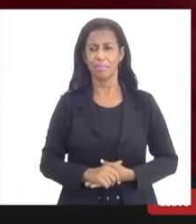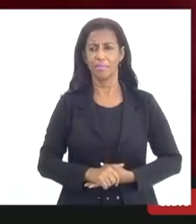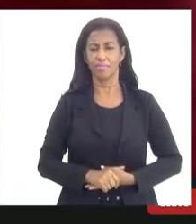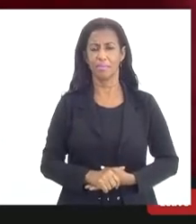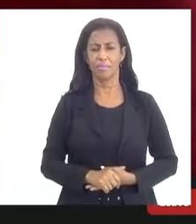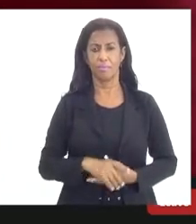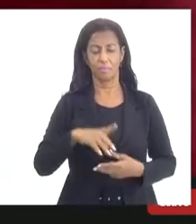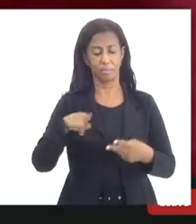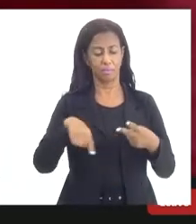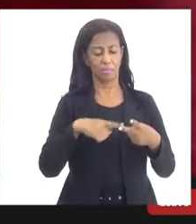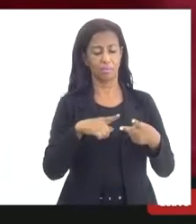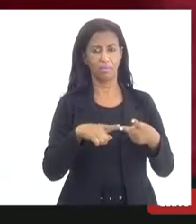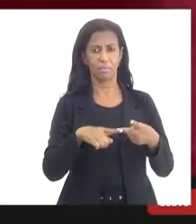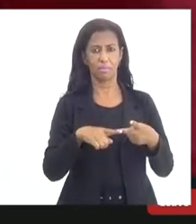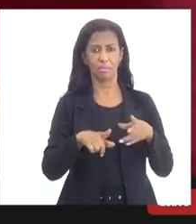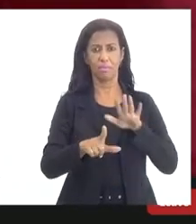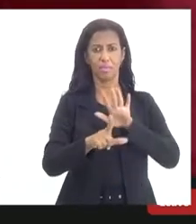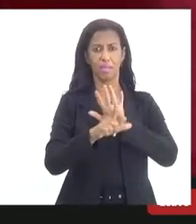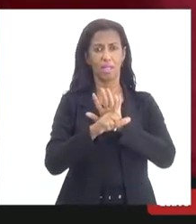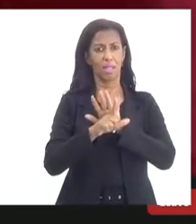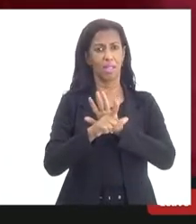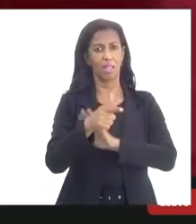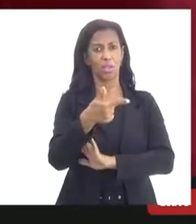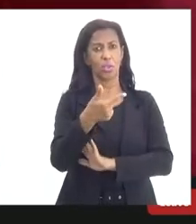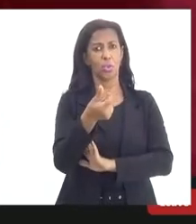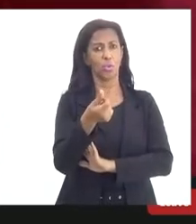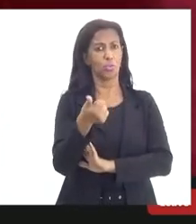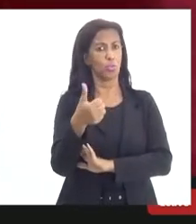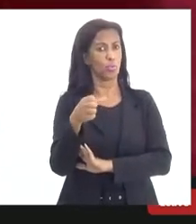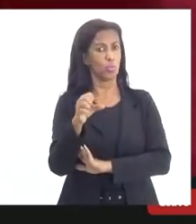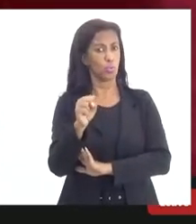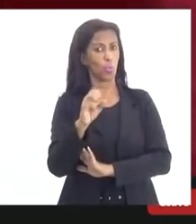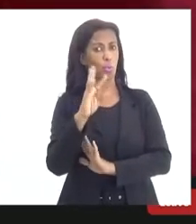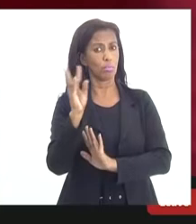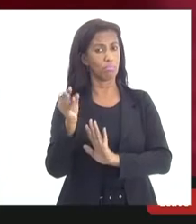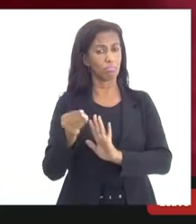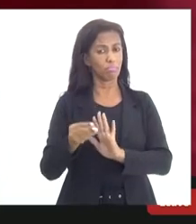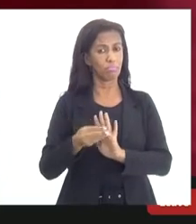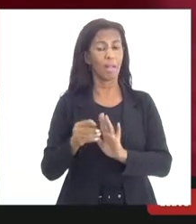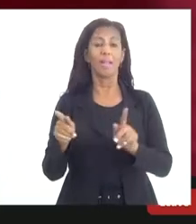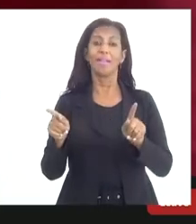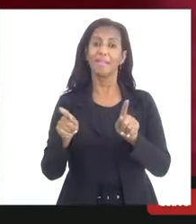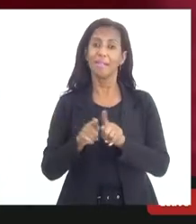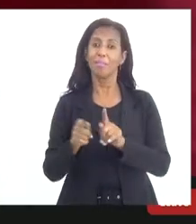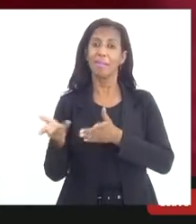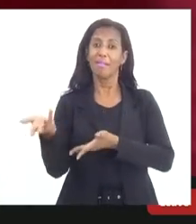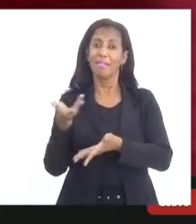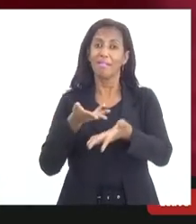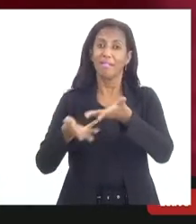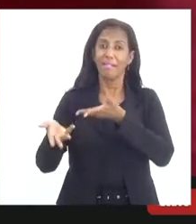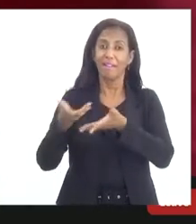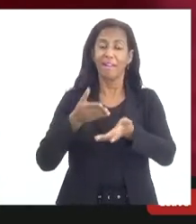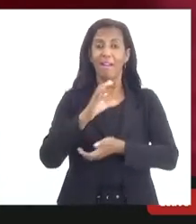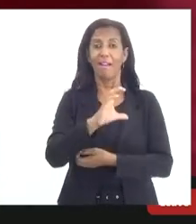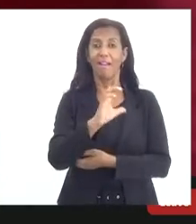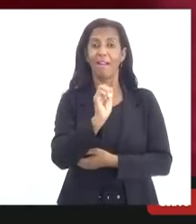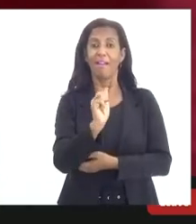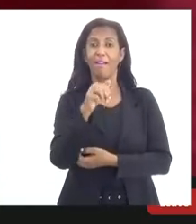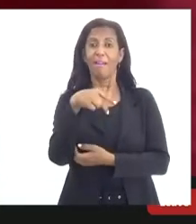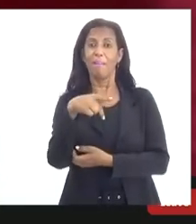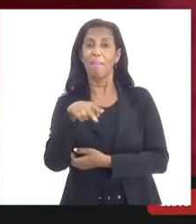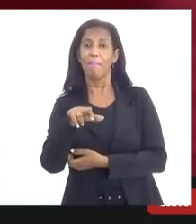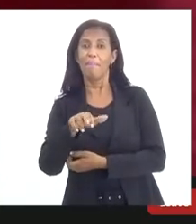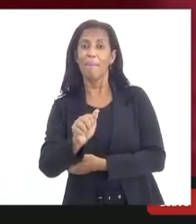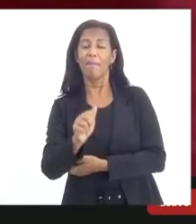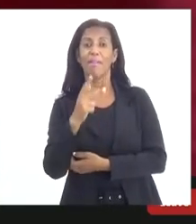segunda lei já em 2018 estabelece uma campanha doutora Cristina uma campanha falando